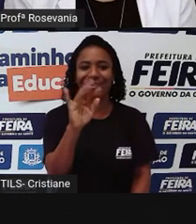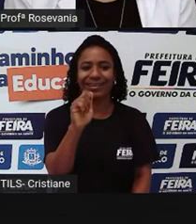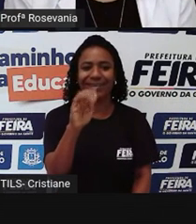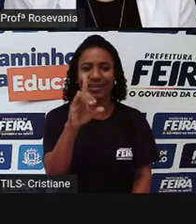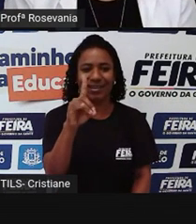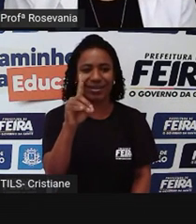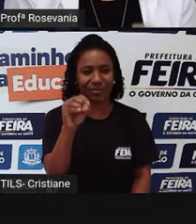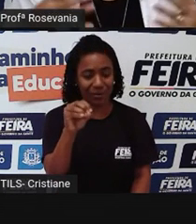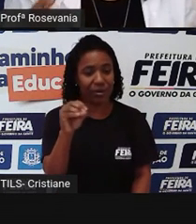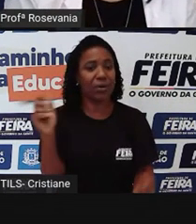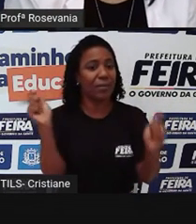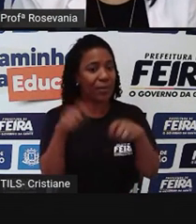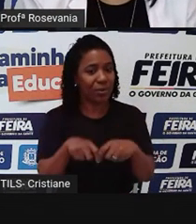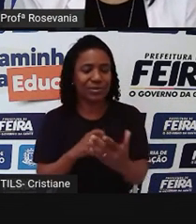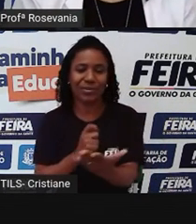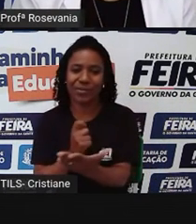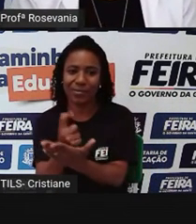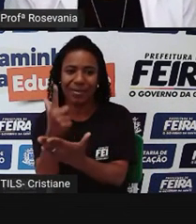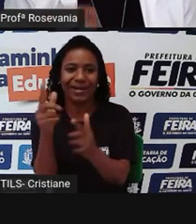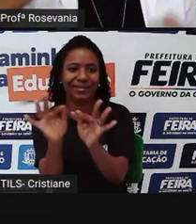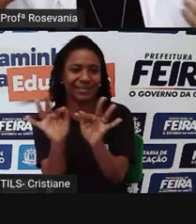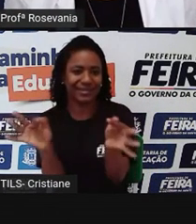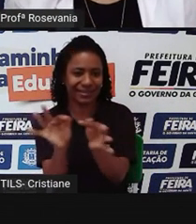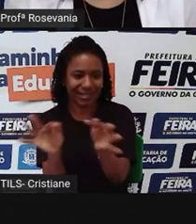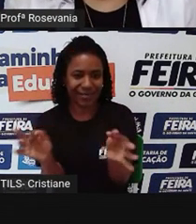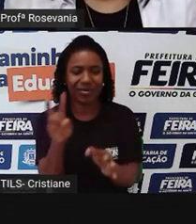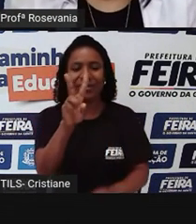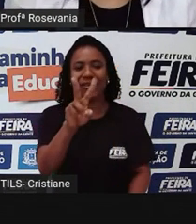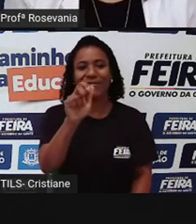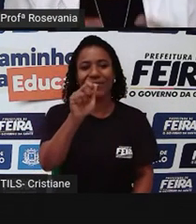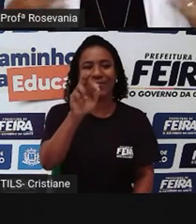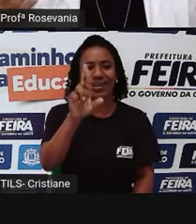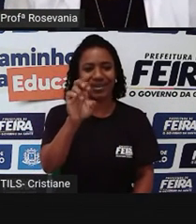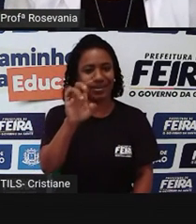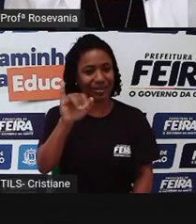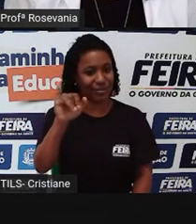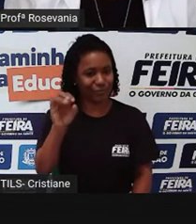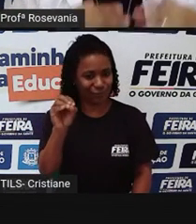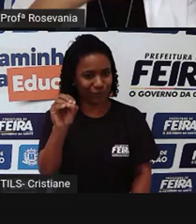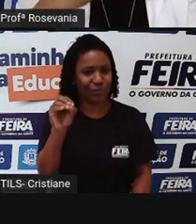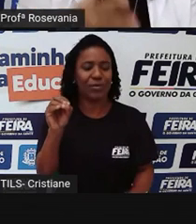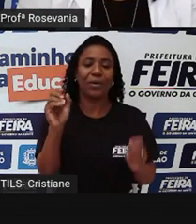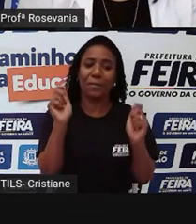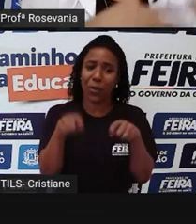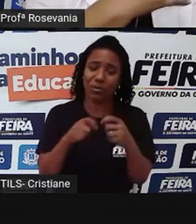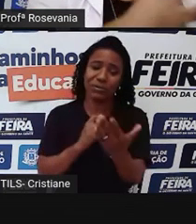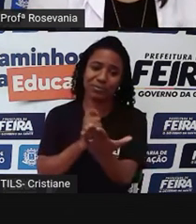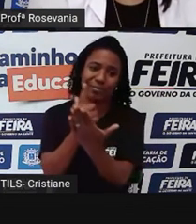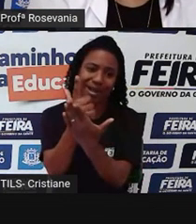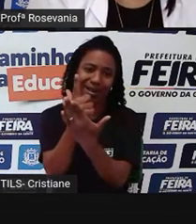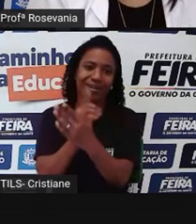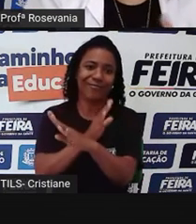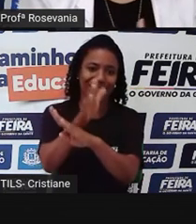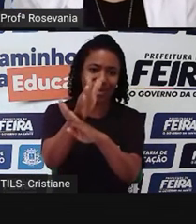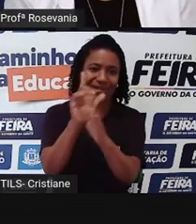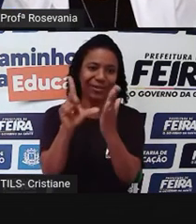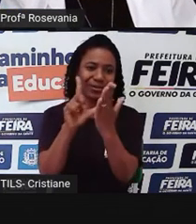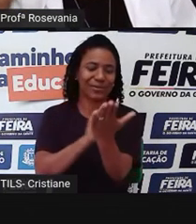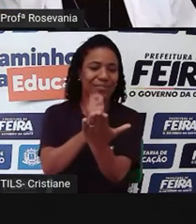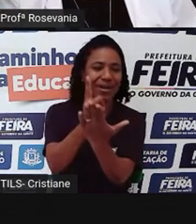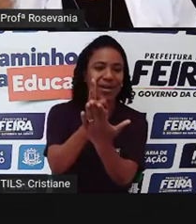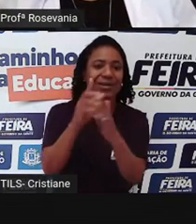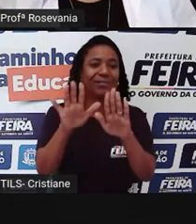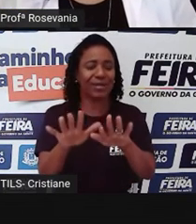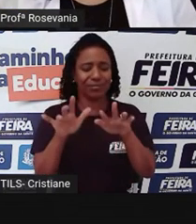pode comprar uma pequena quantidade de produtos, os varejistas, você pode comprar ele fisicamente indo na loja, mas você também